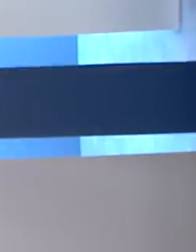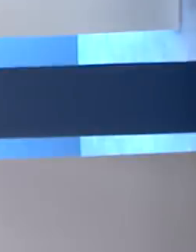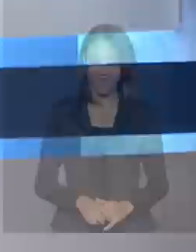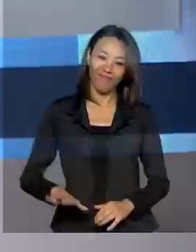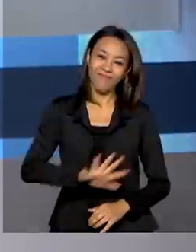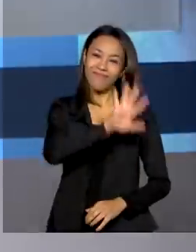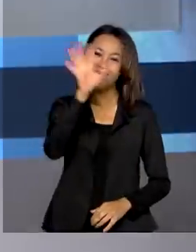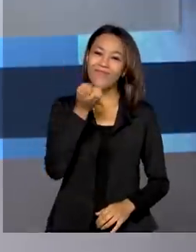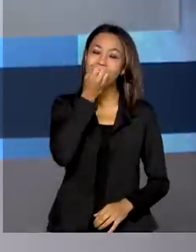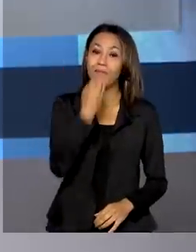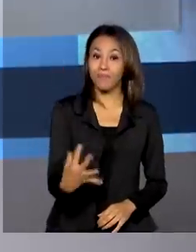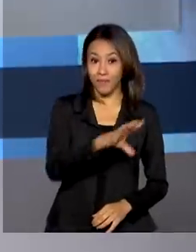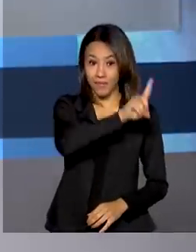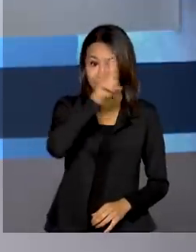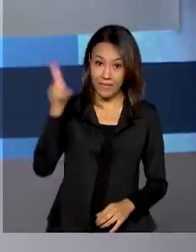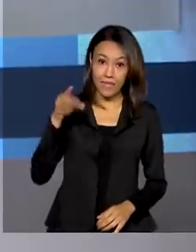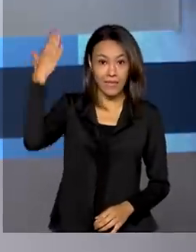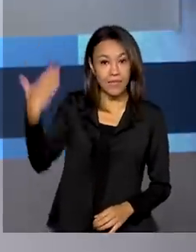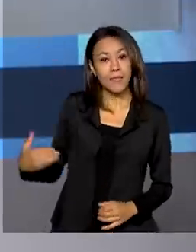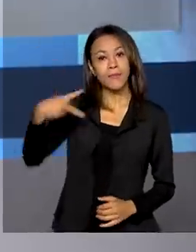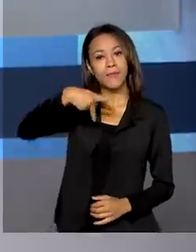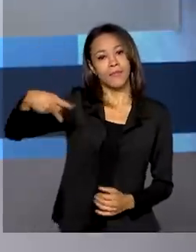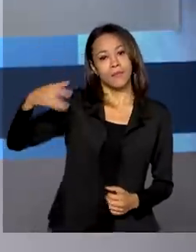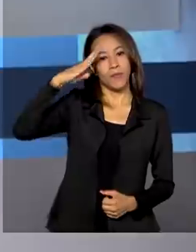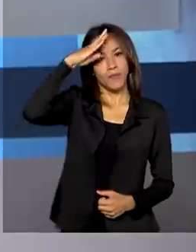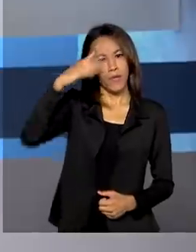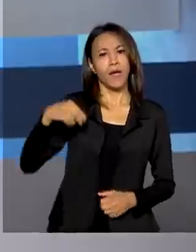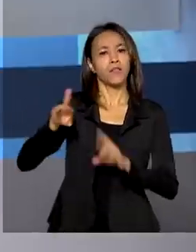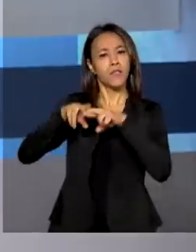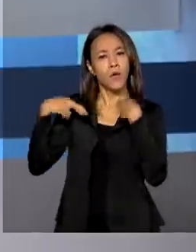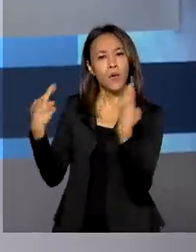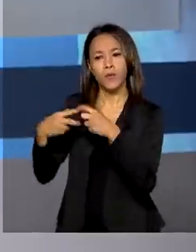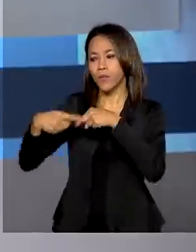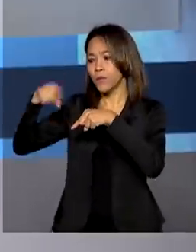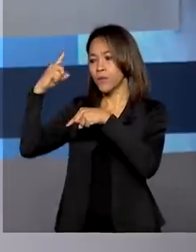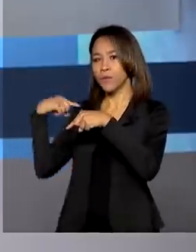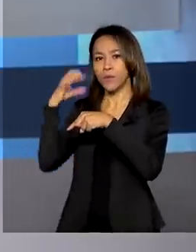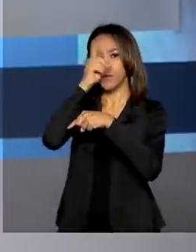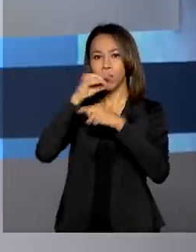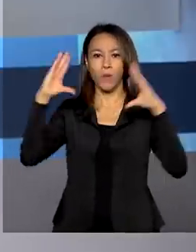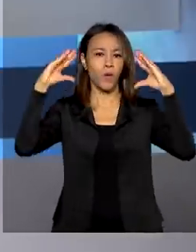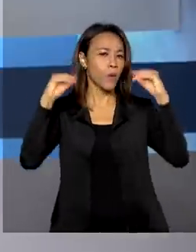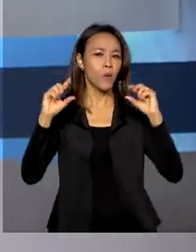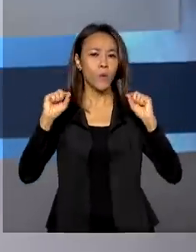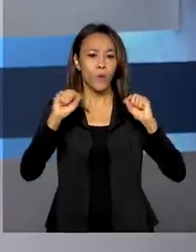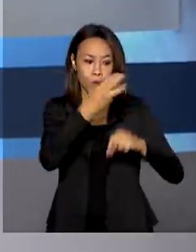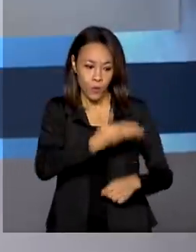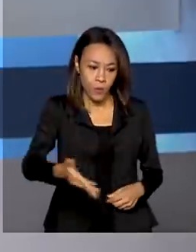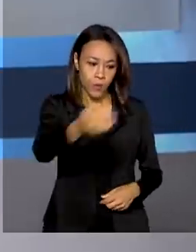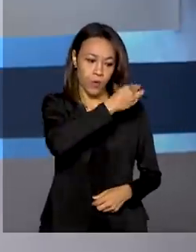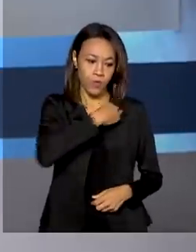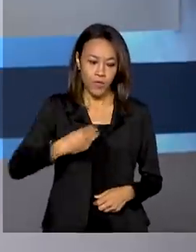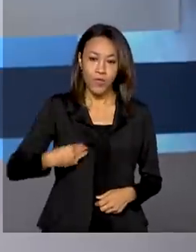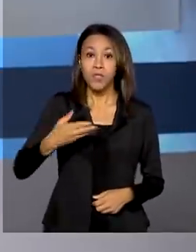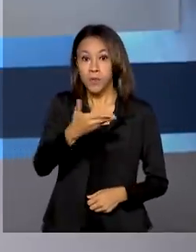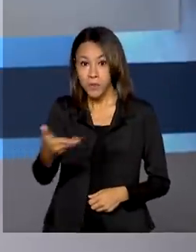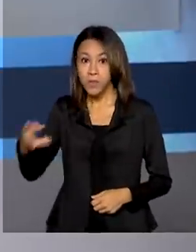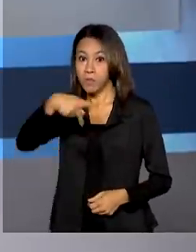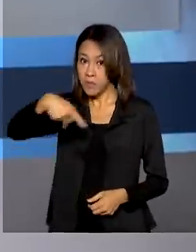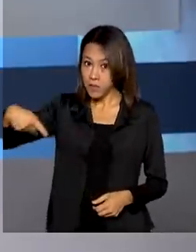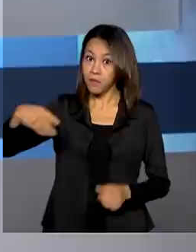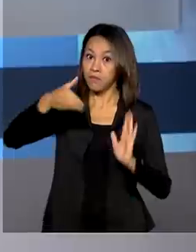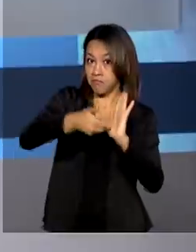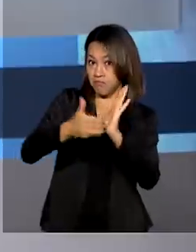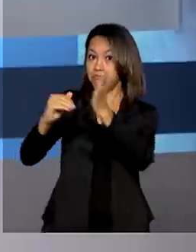Olá, bom dia. Presidente Jair Bolsonaro se reuniu neste domingo à noite com ministros e presidentes do Senado e da Câmara,